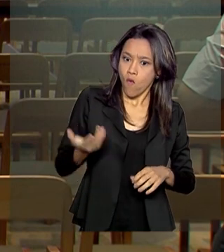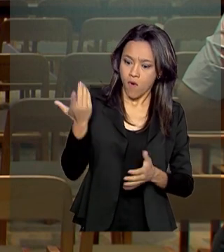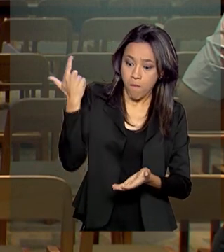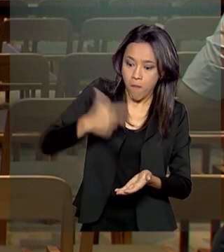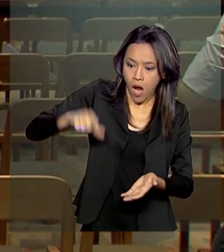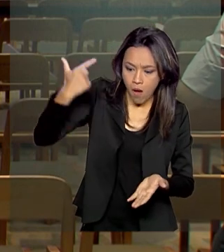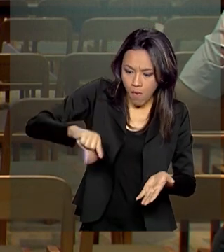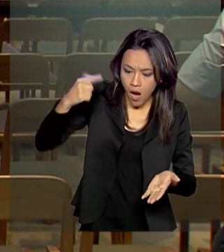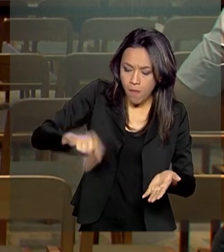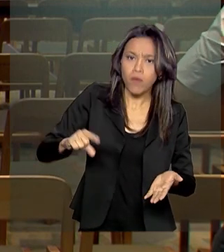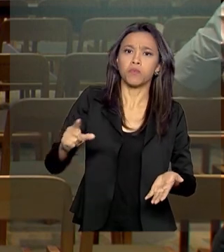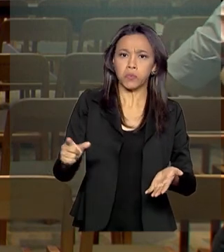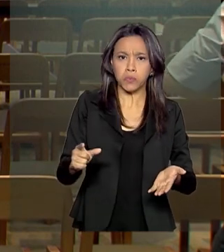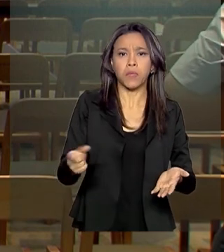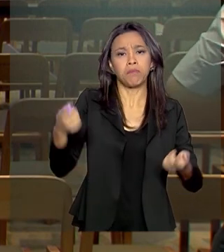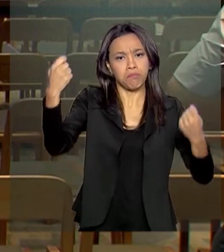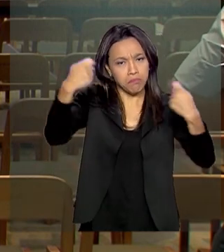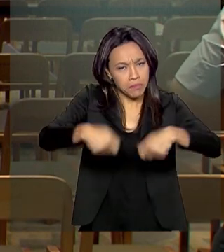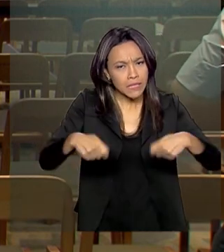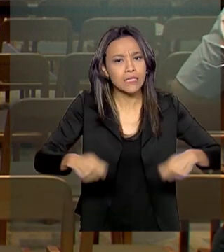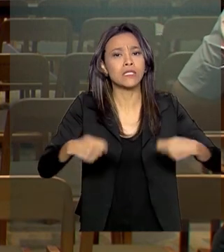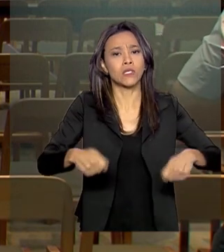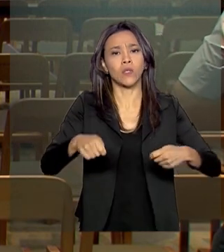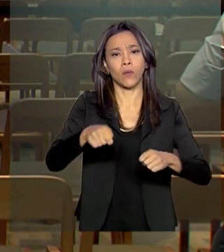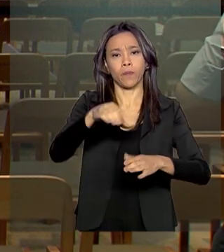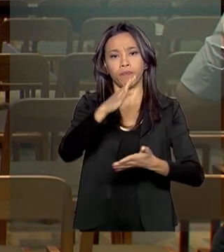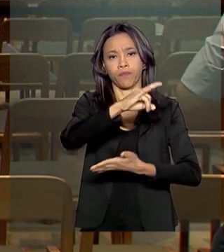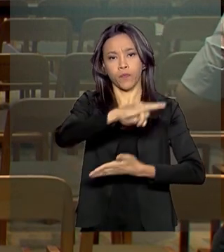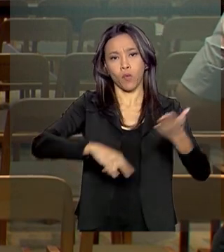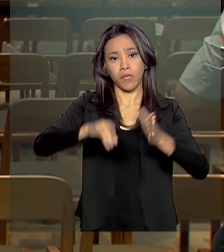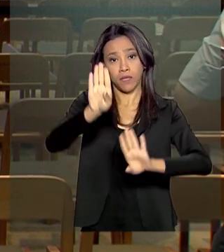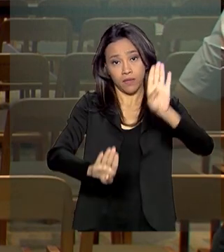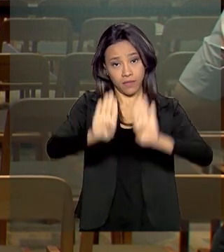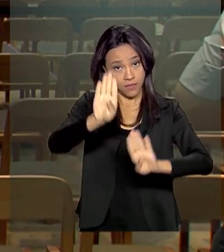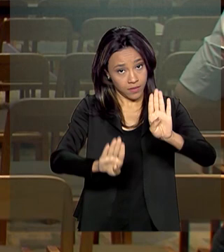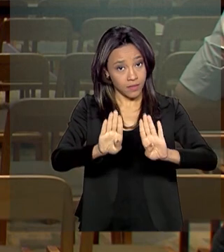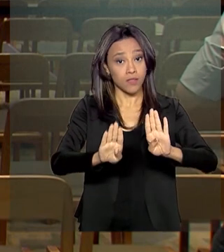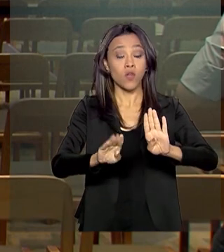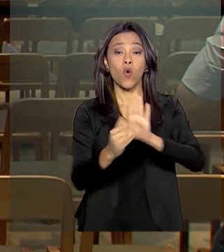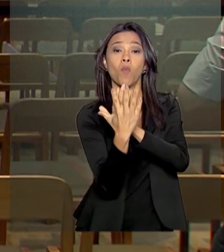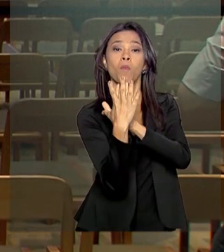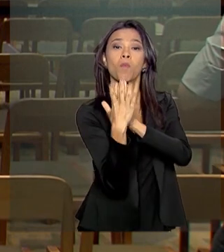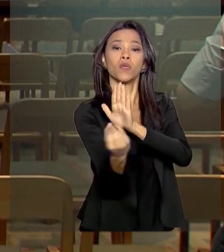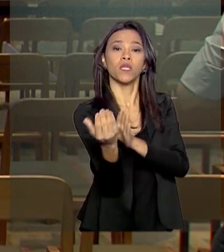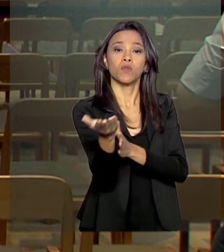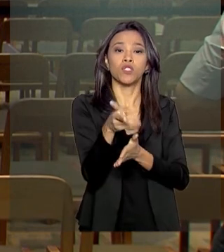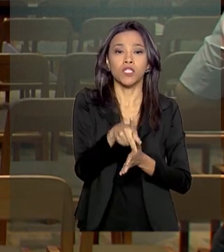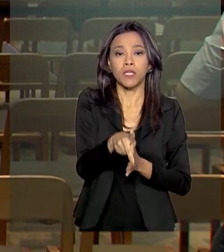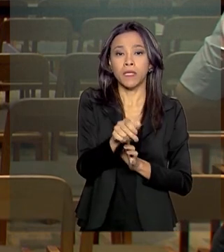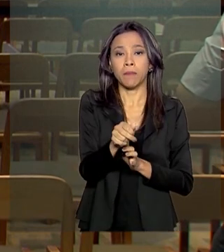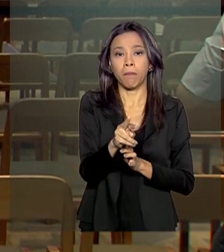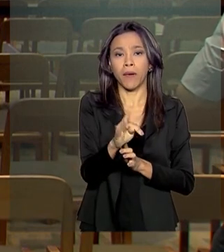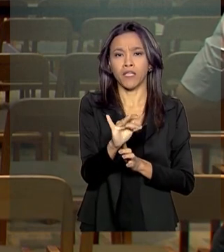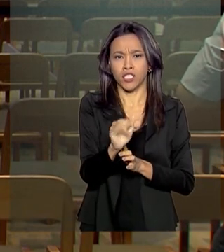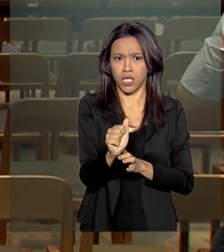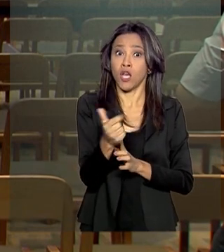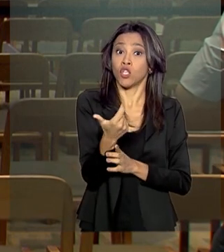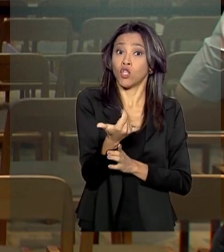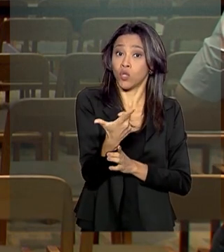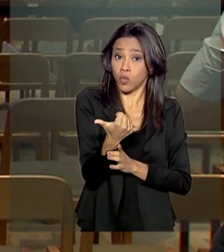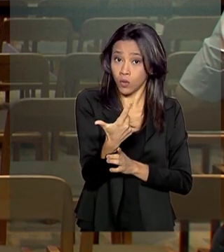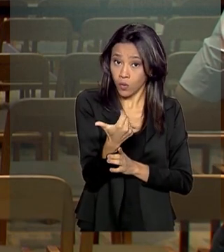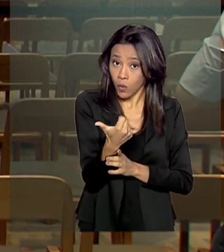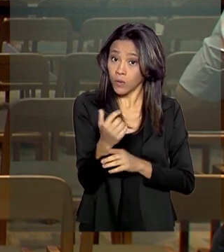ANP foi autorizada esse ano a licitar esse excedente em regime de partilha. Doze empresas se credenciaram para participar